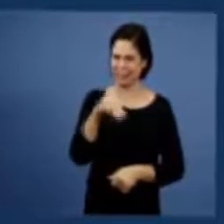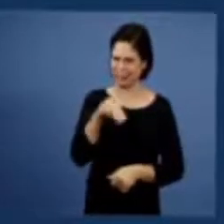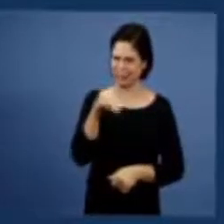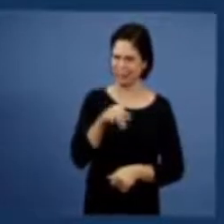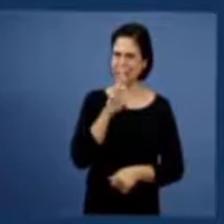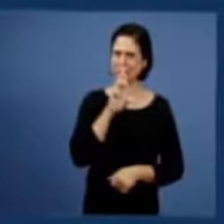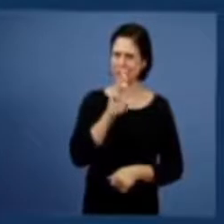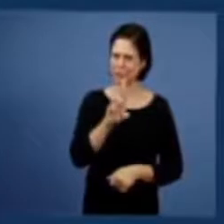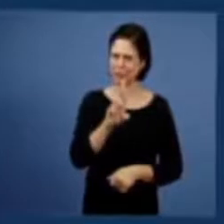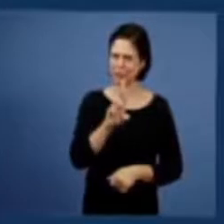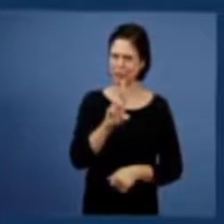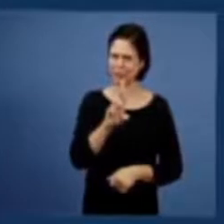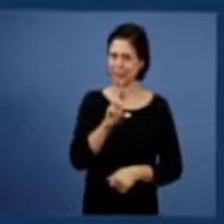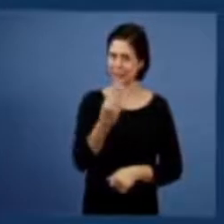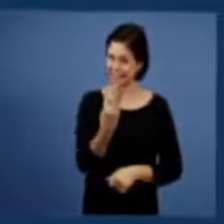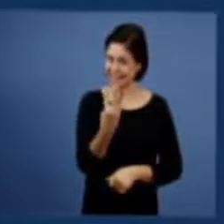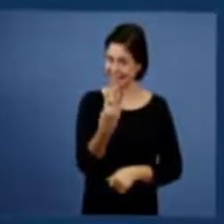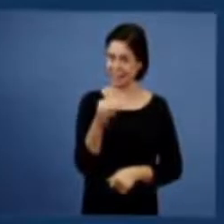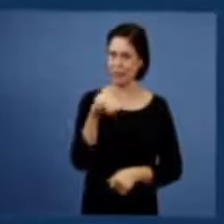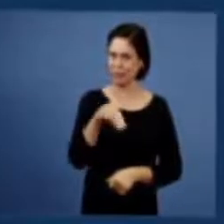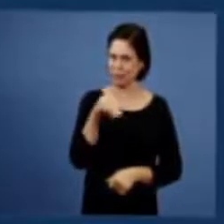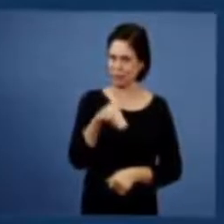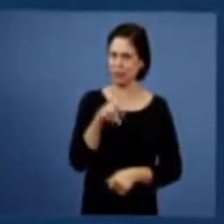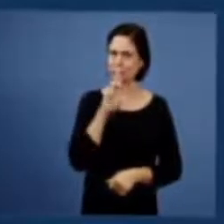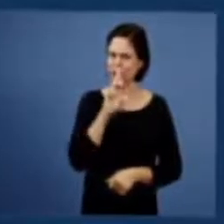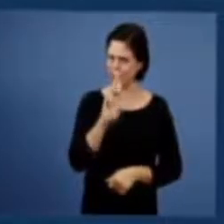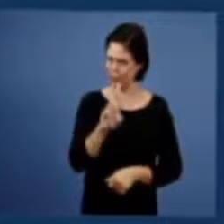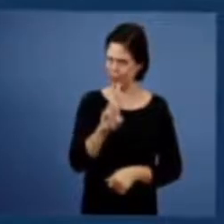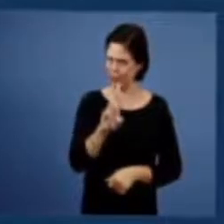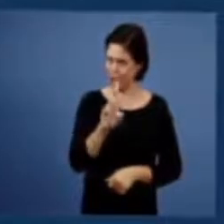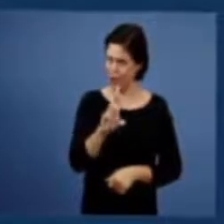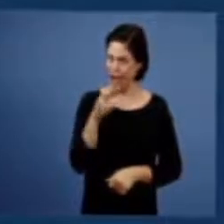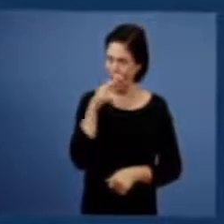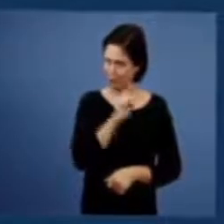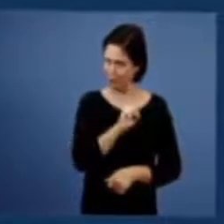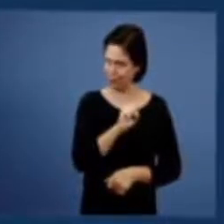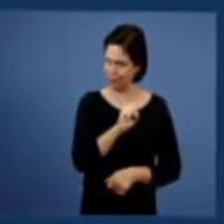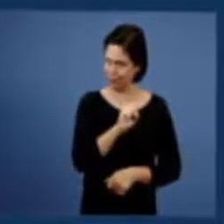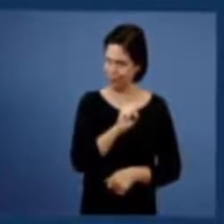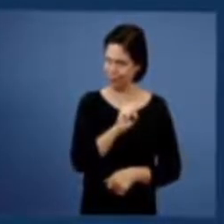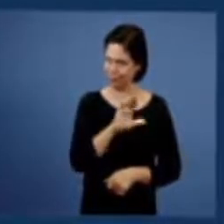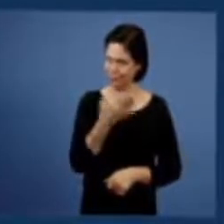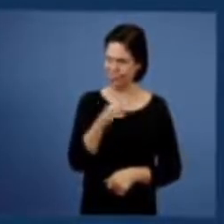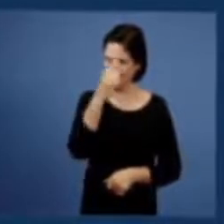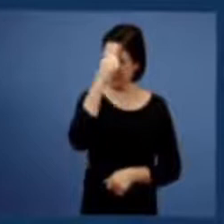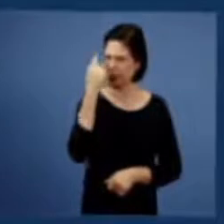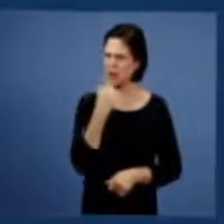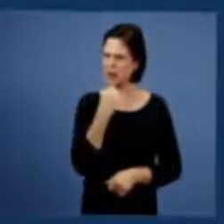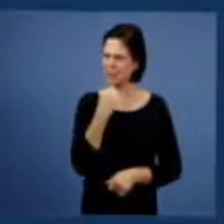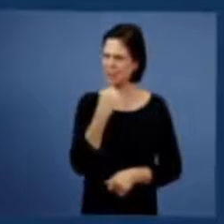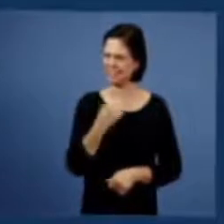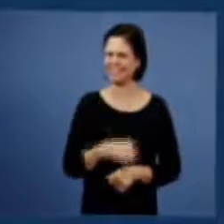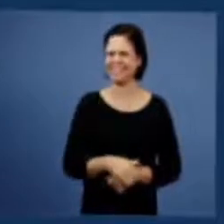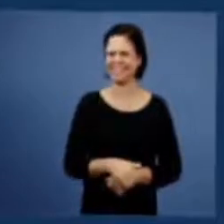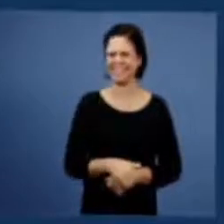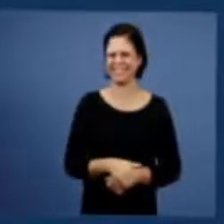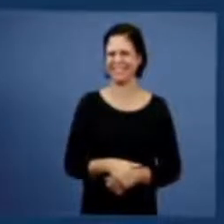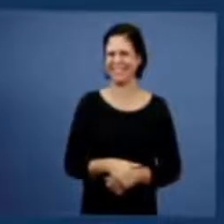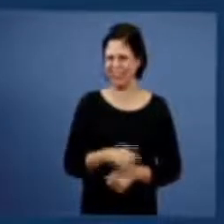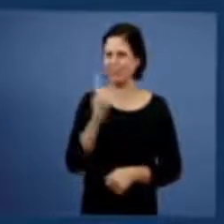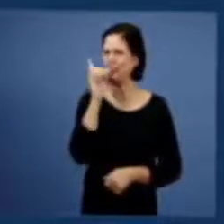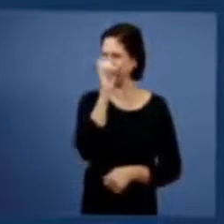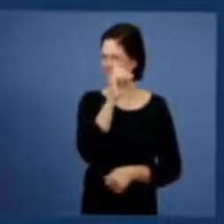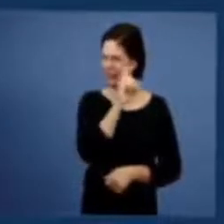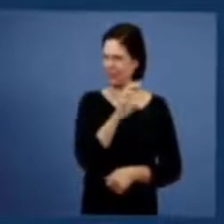mais dois minutos três minutos três minutos e olha lá para a resposta se não for trinta aleluia essa é